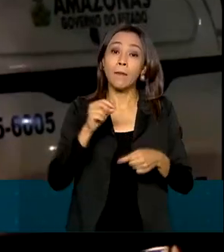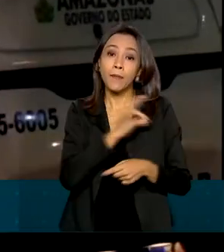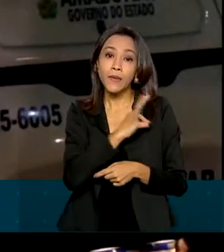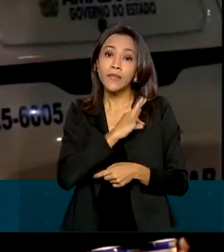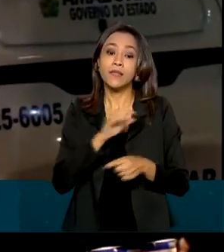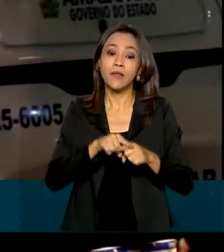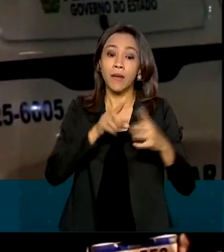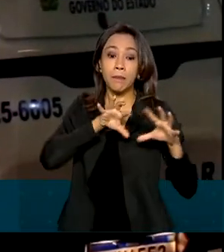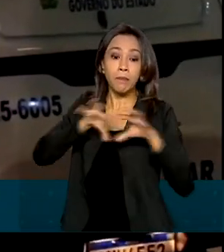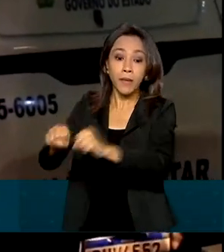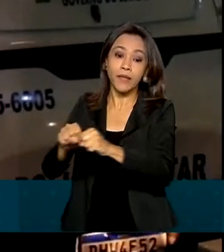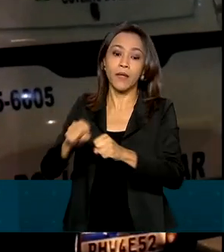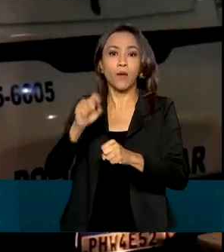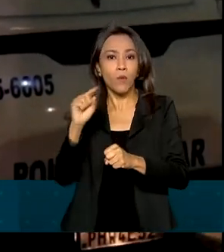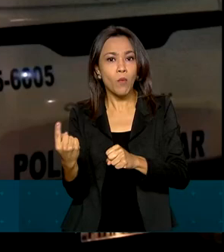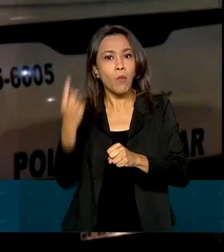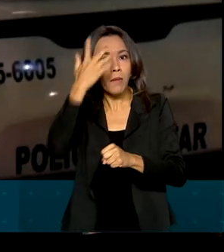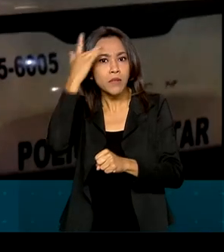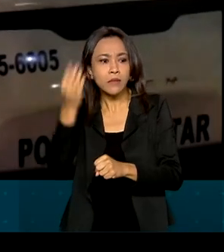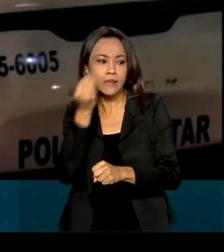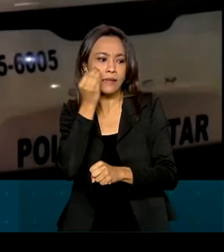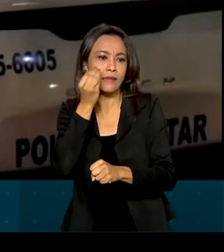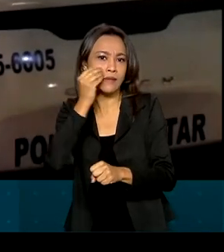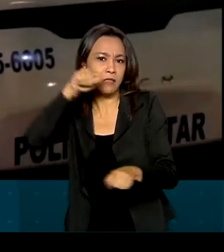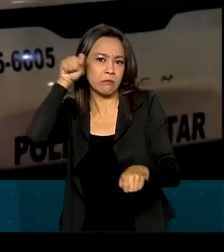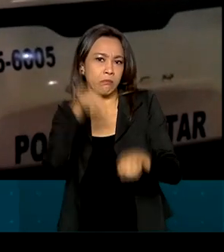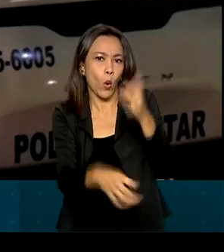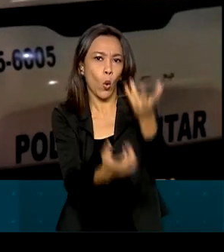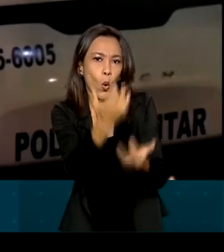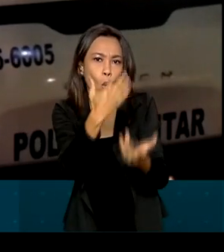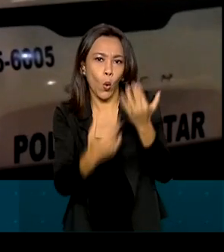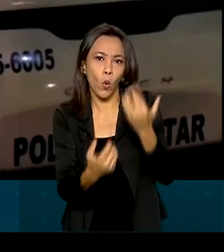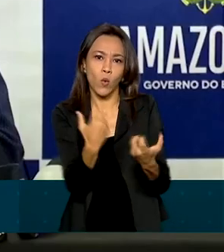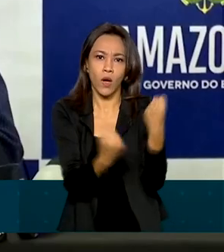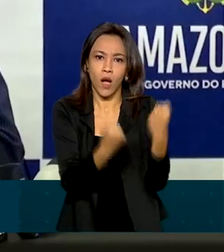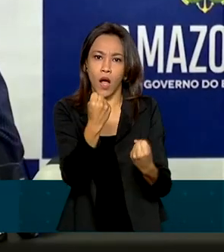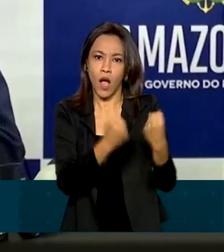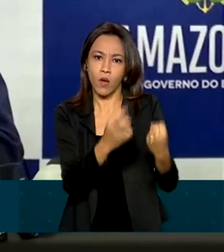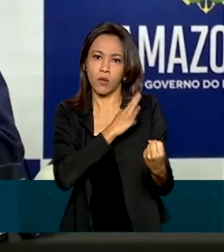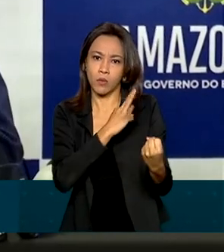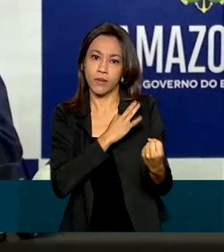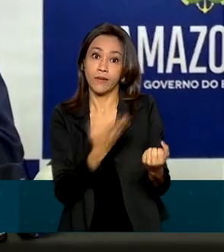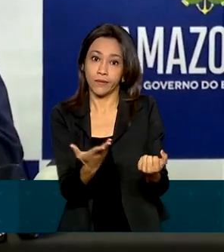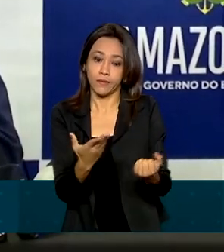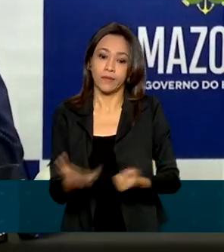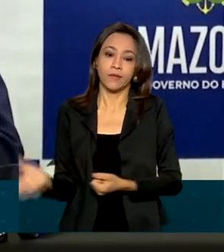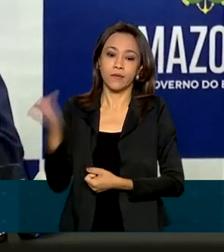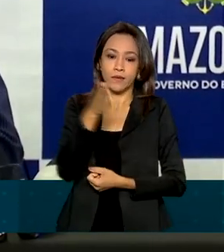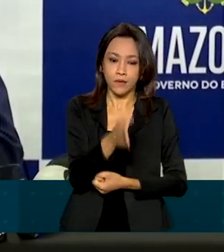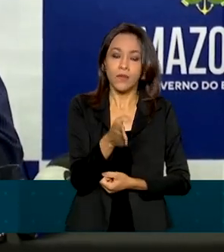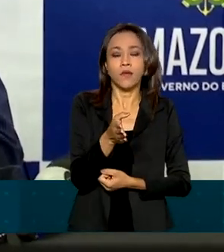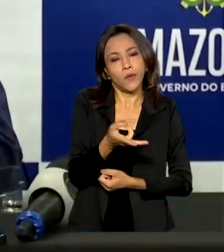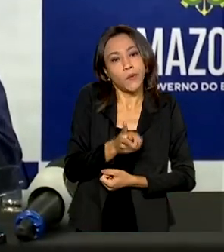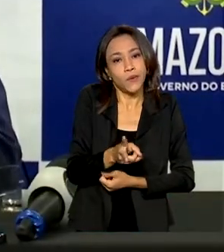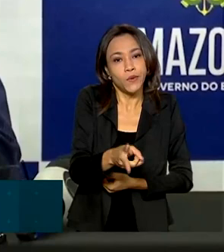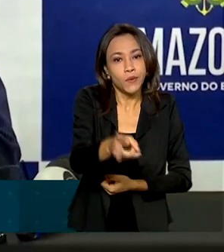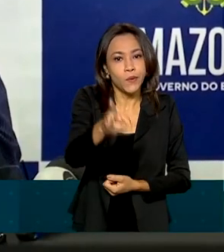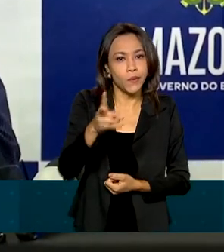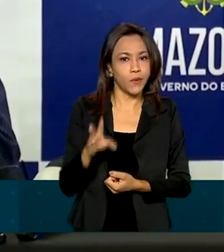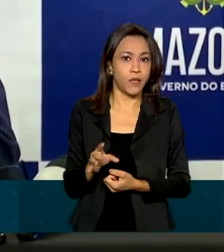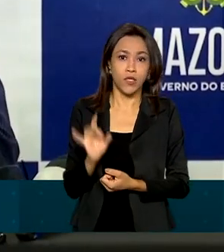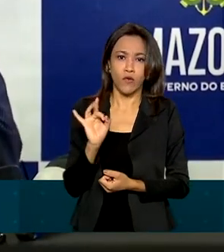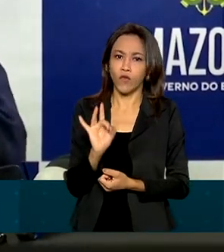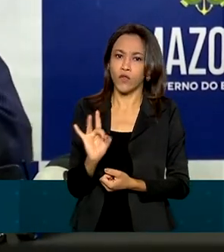incendiar viaturas do 13º Distrito Integrado de Polícia. As investigações continuam, logicamente não foi só ele que